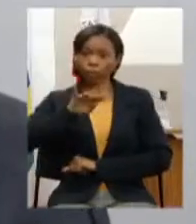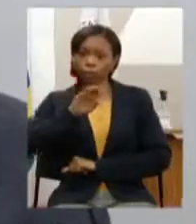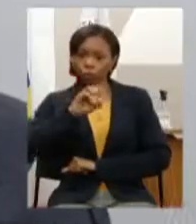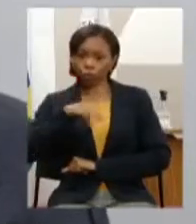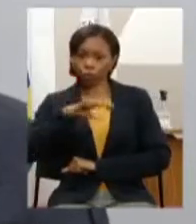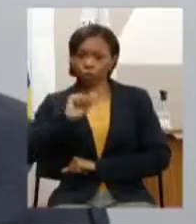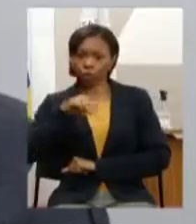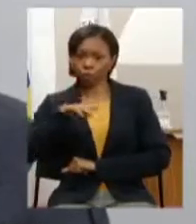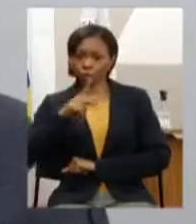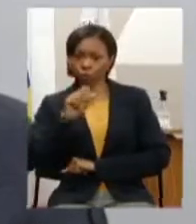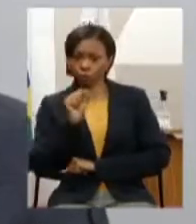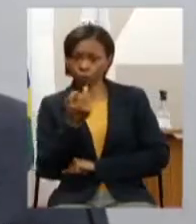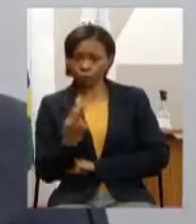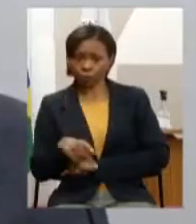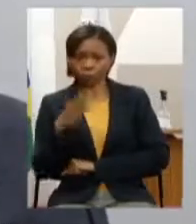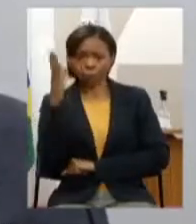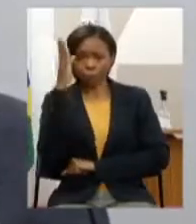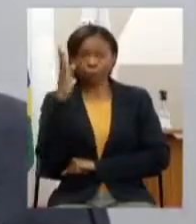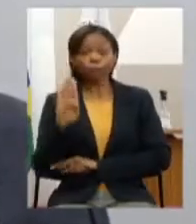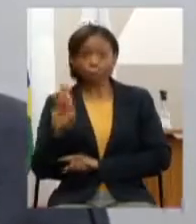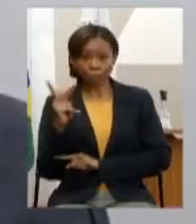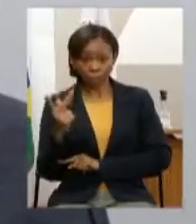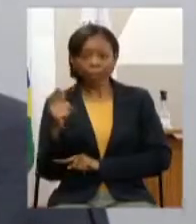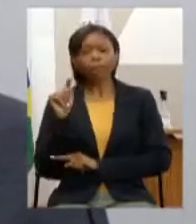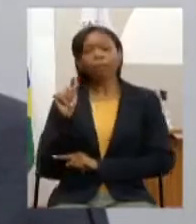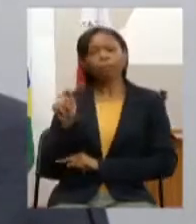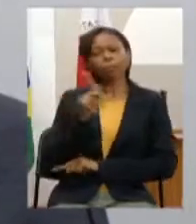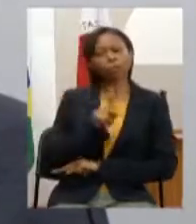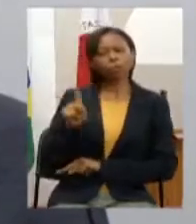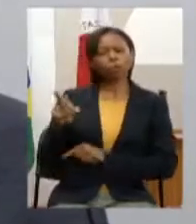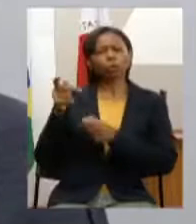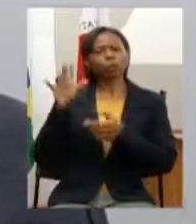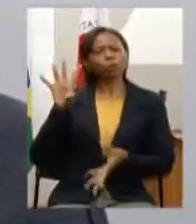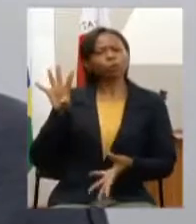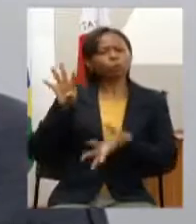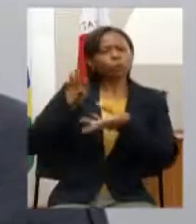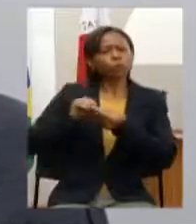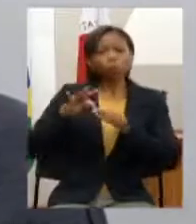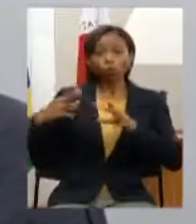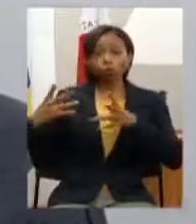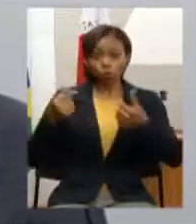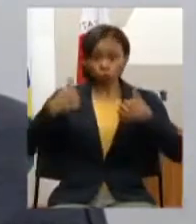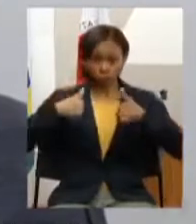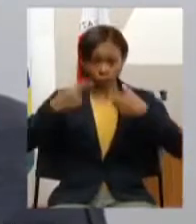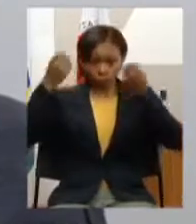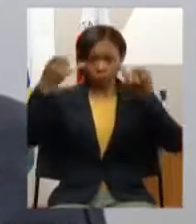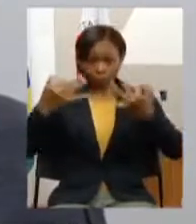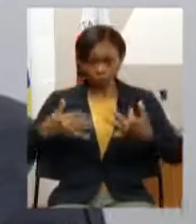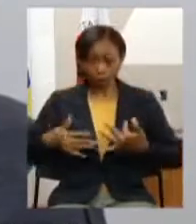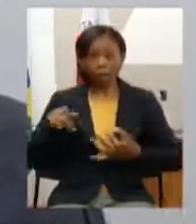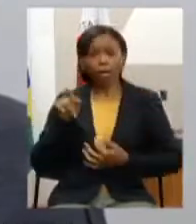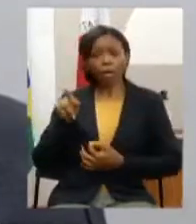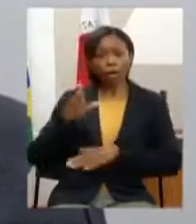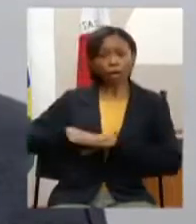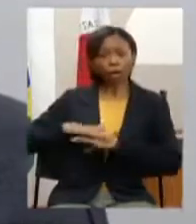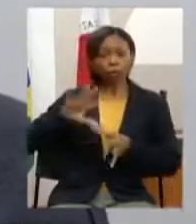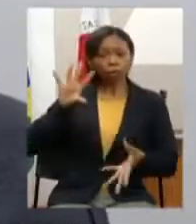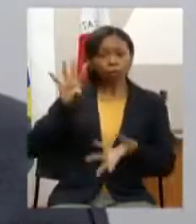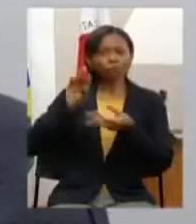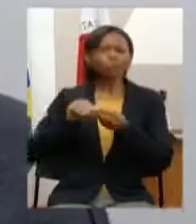faz um apanhado e um panorama é de toda essa situação que eu tentei concentrar aqui é um assunto muito amplo né